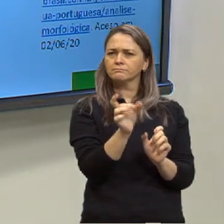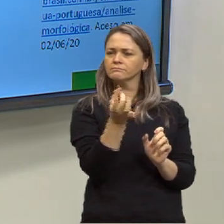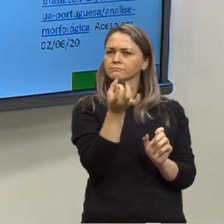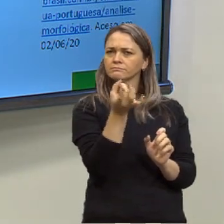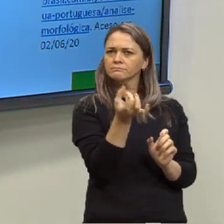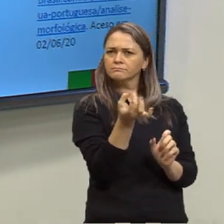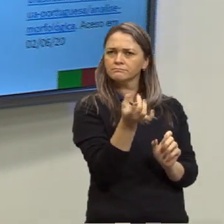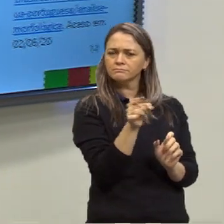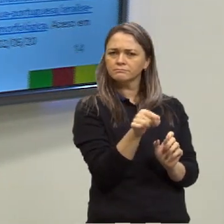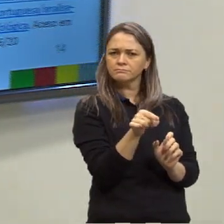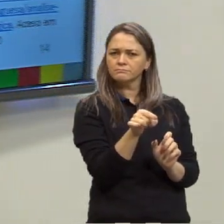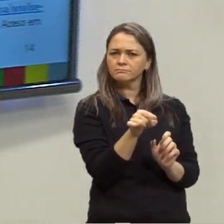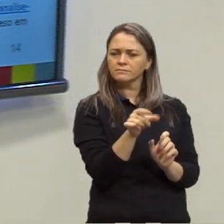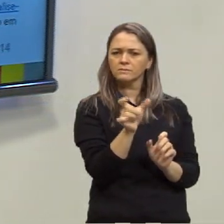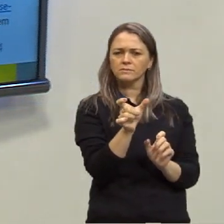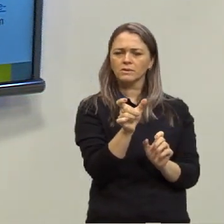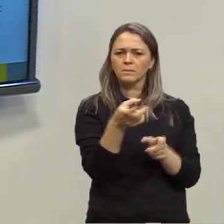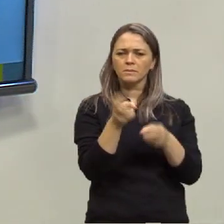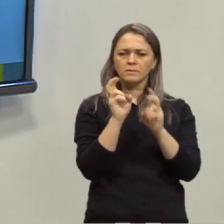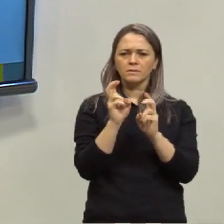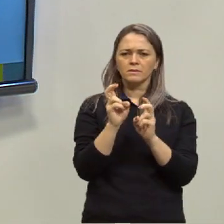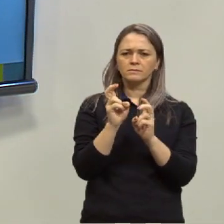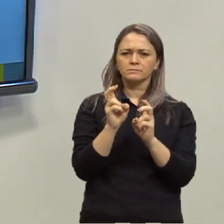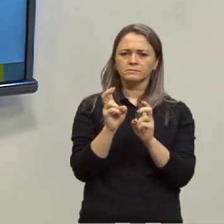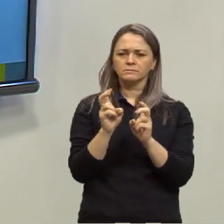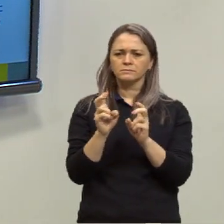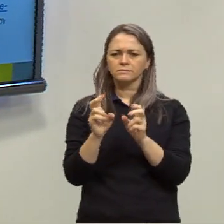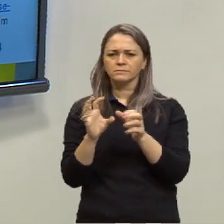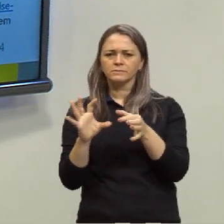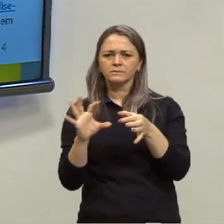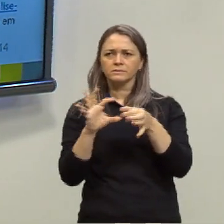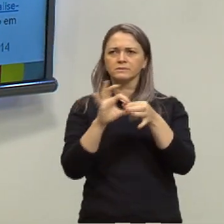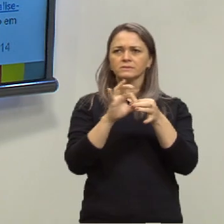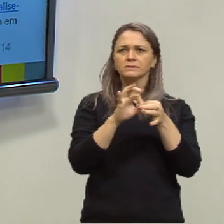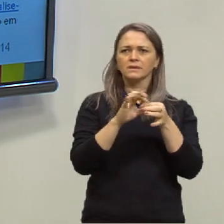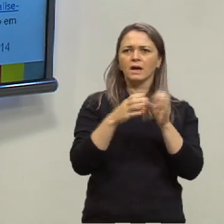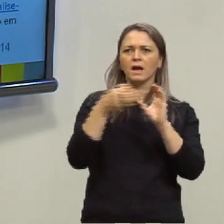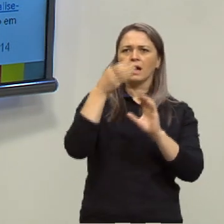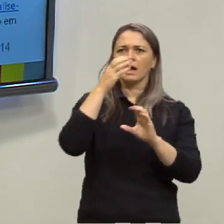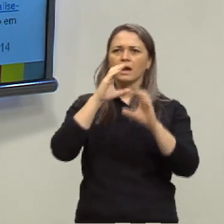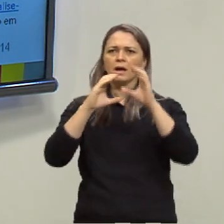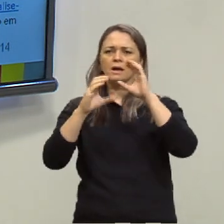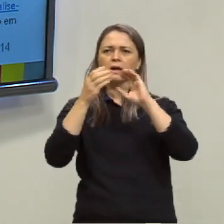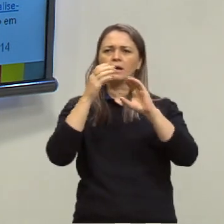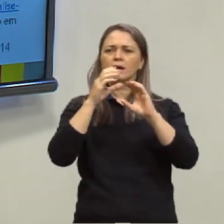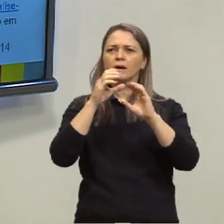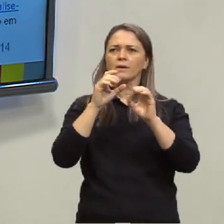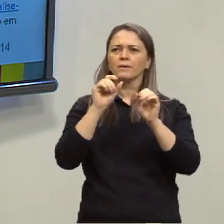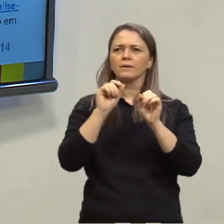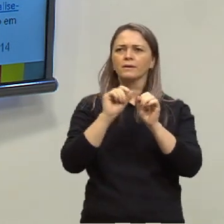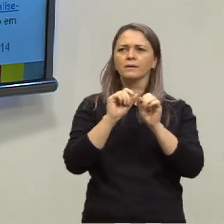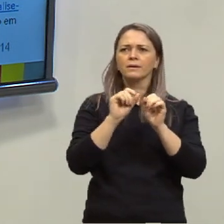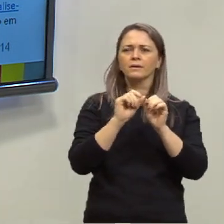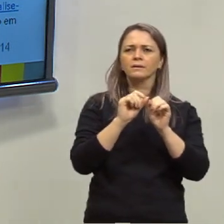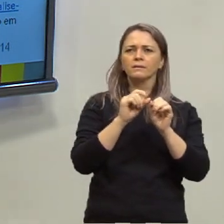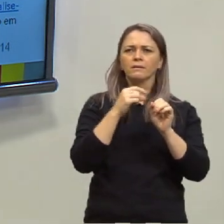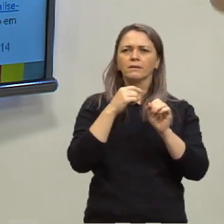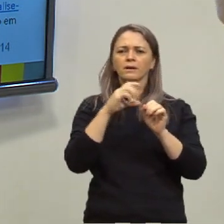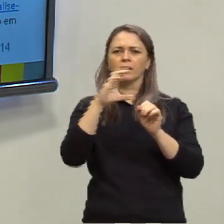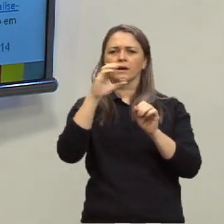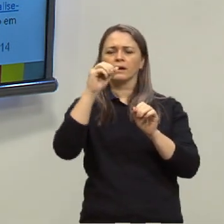nessa palavra eu percebo, por exemplo, que eu posso conjugar, cantar. Eu percebo o eu posso fazer. canto,